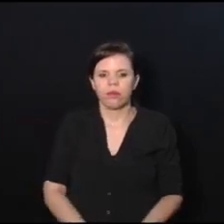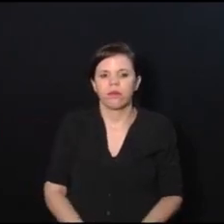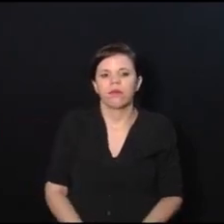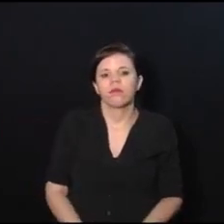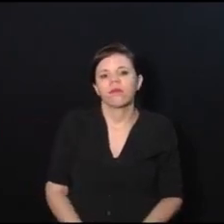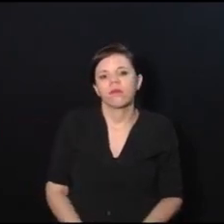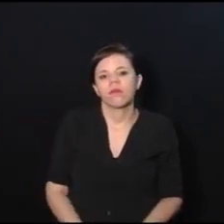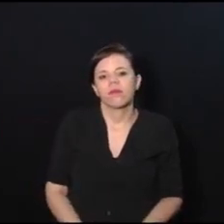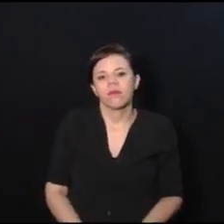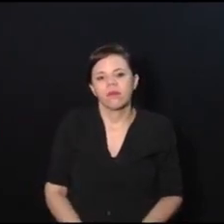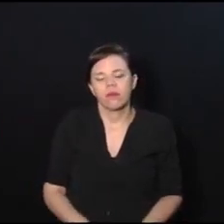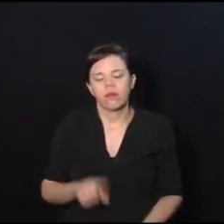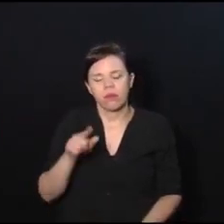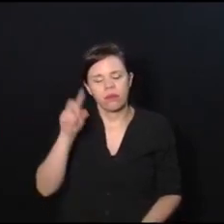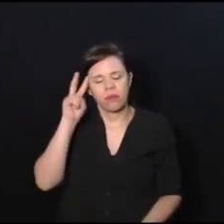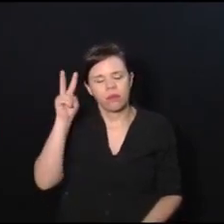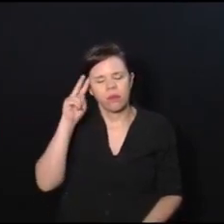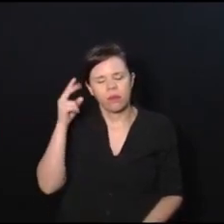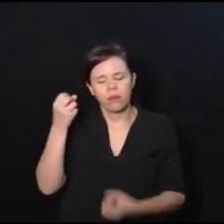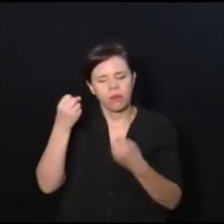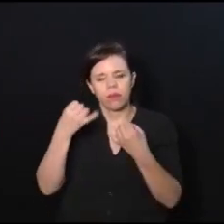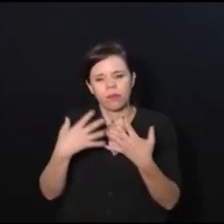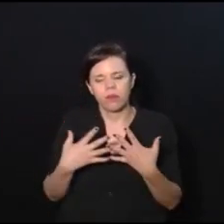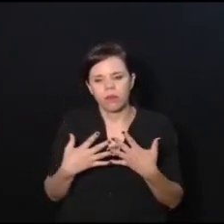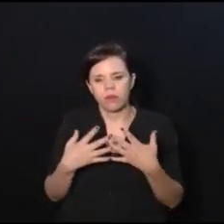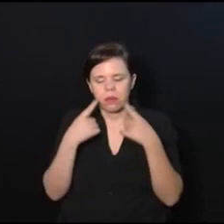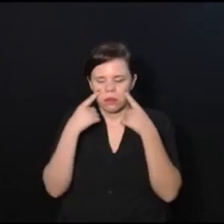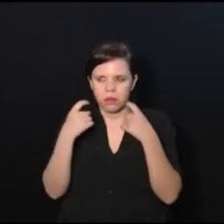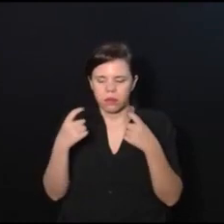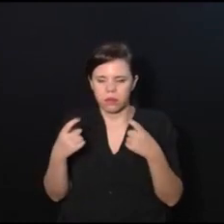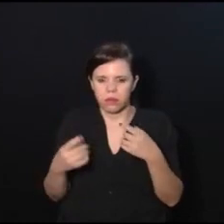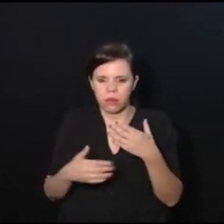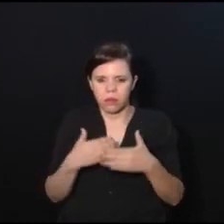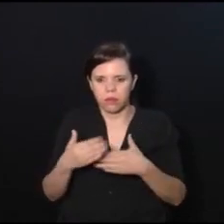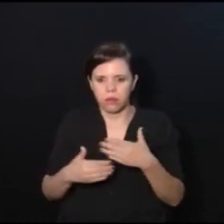E essa historinha que eu vou contar, não liguem se eu chorar no meio.